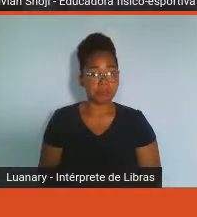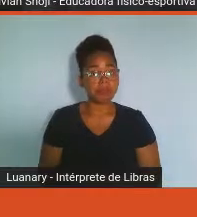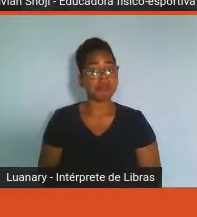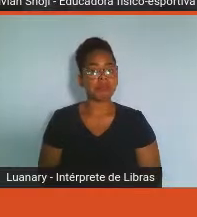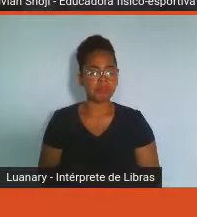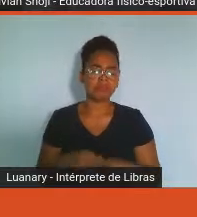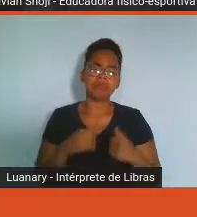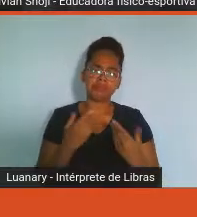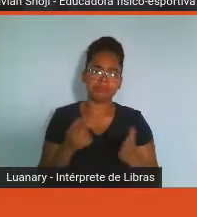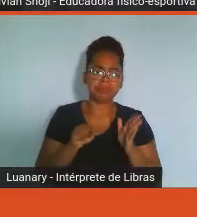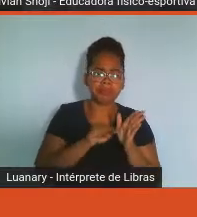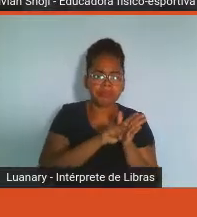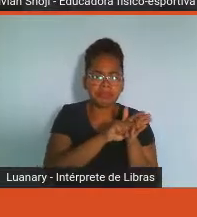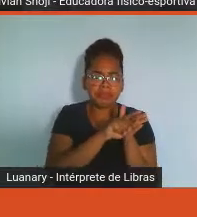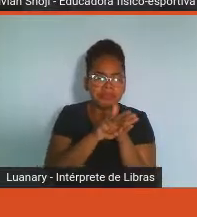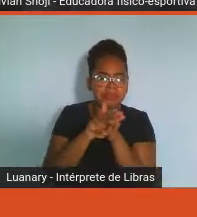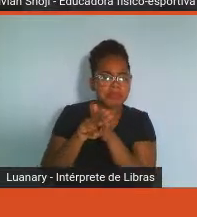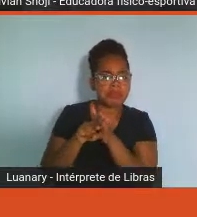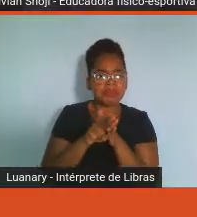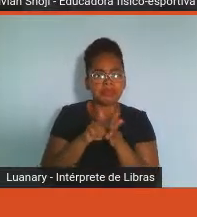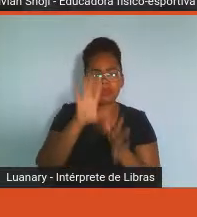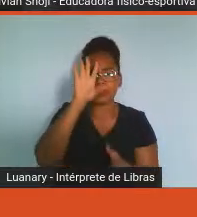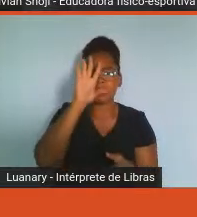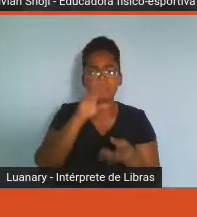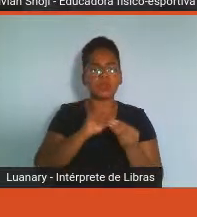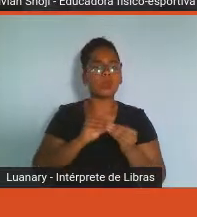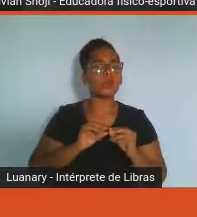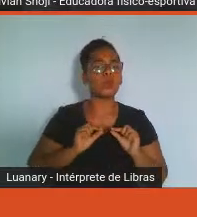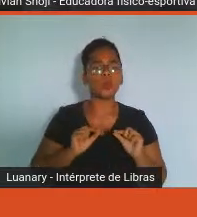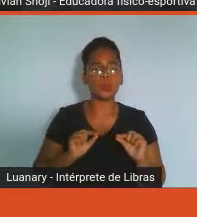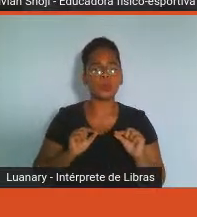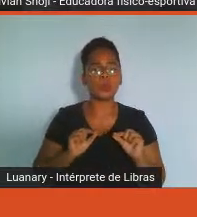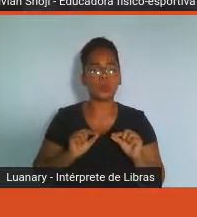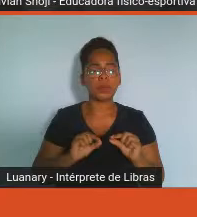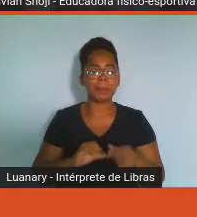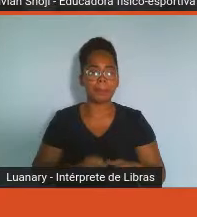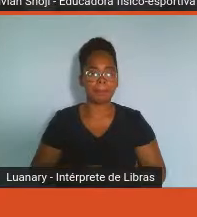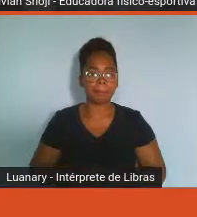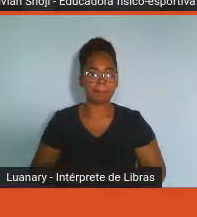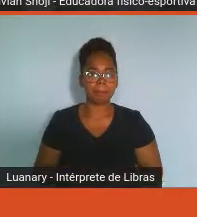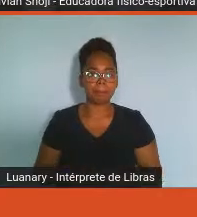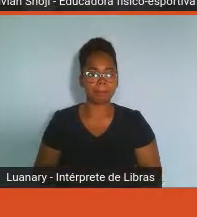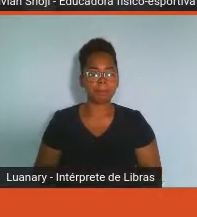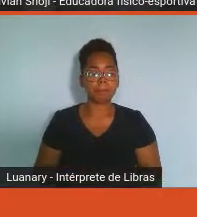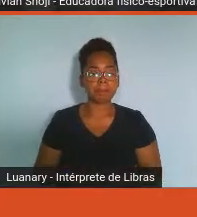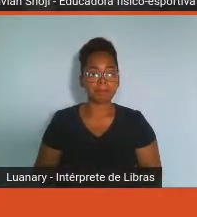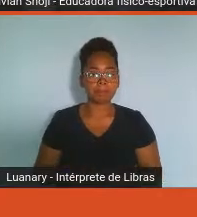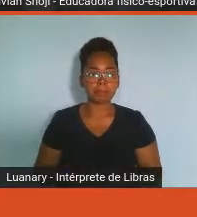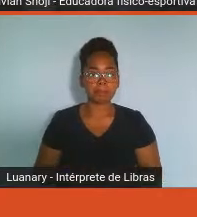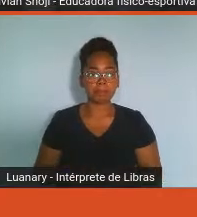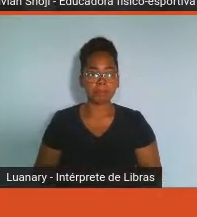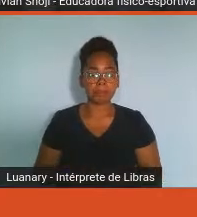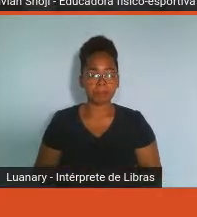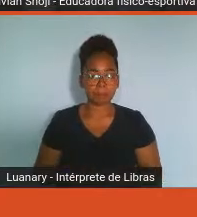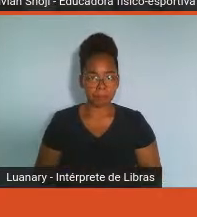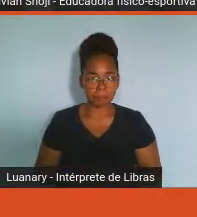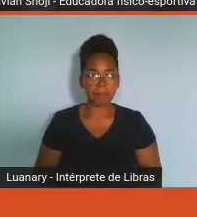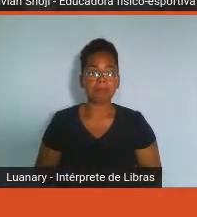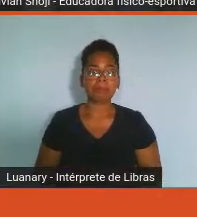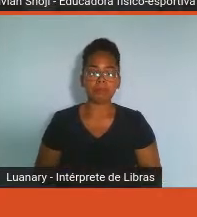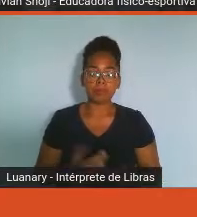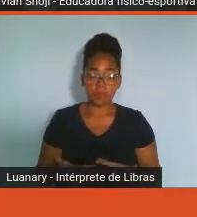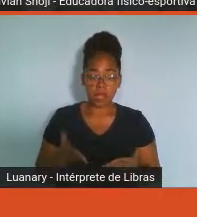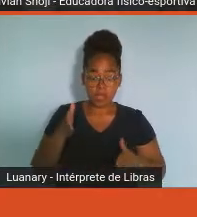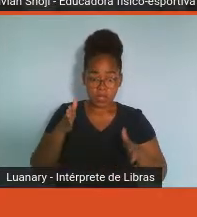conclusões interessantes desse estudo é que boa parte, nesse atual período,